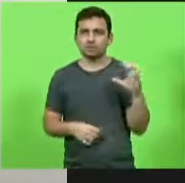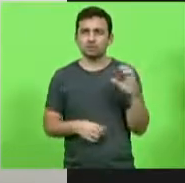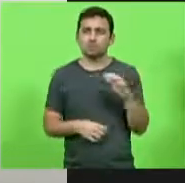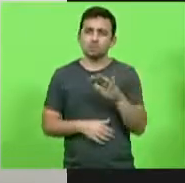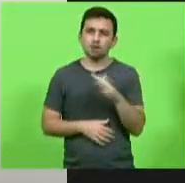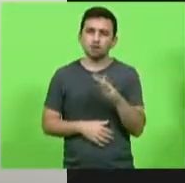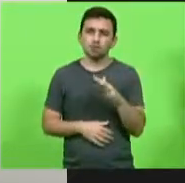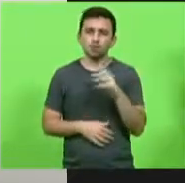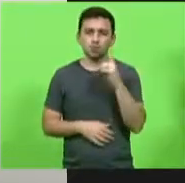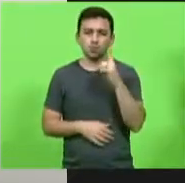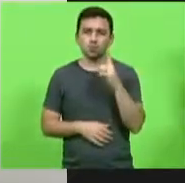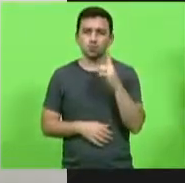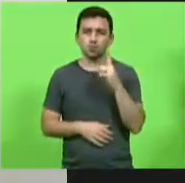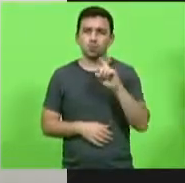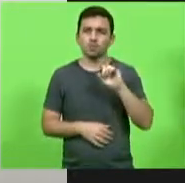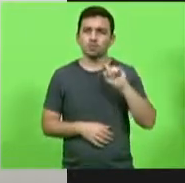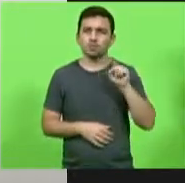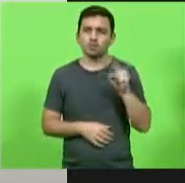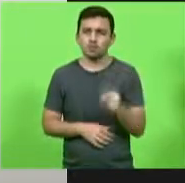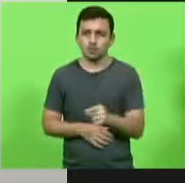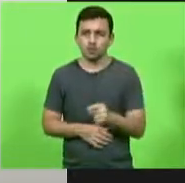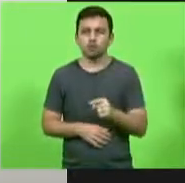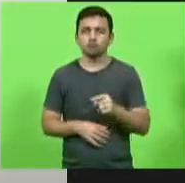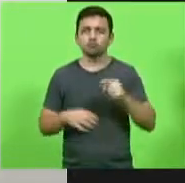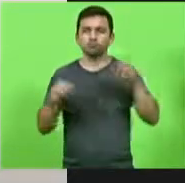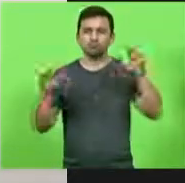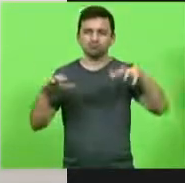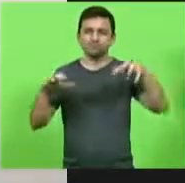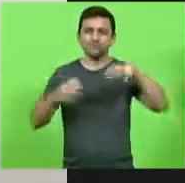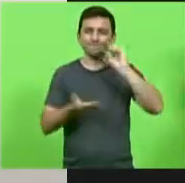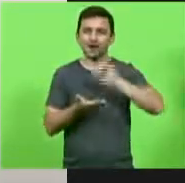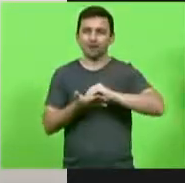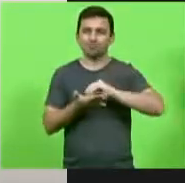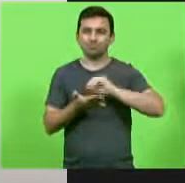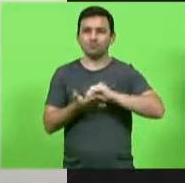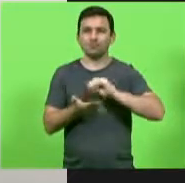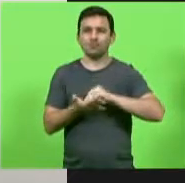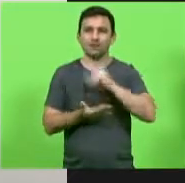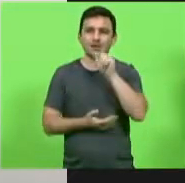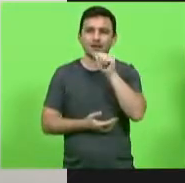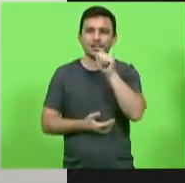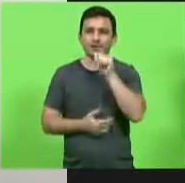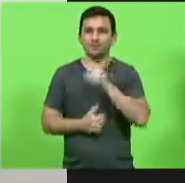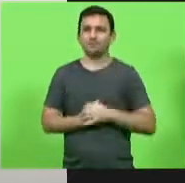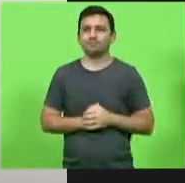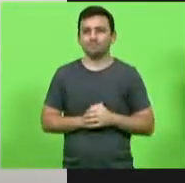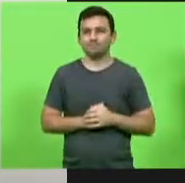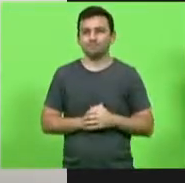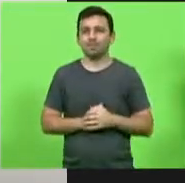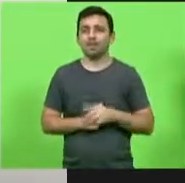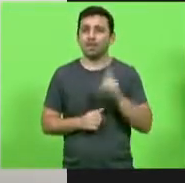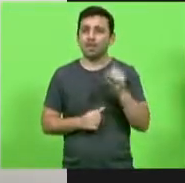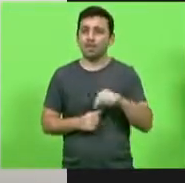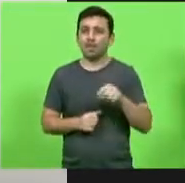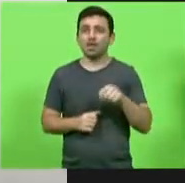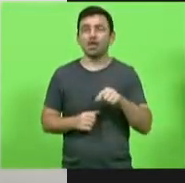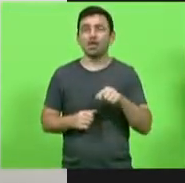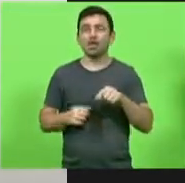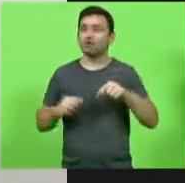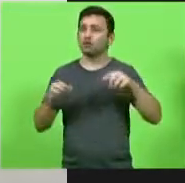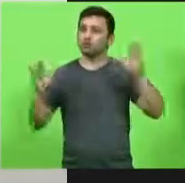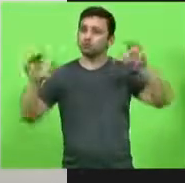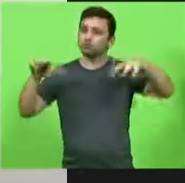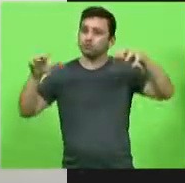quase um mil milímetros de déficit hídrico ou seja é o acumulado de